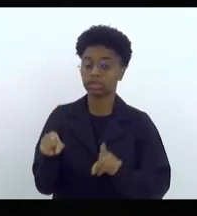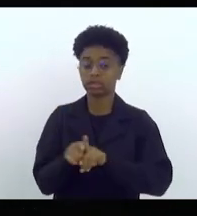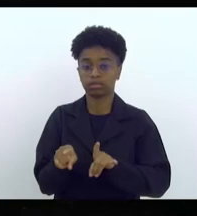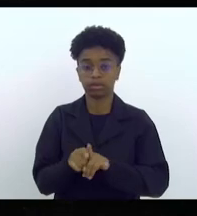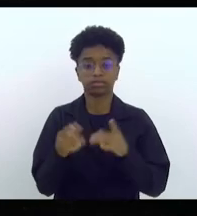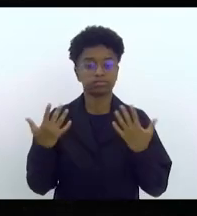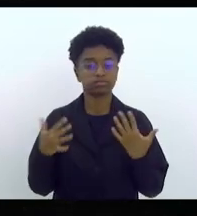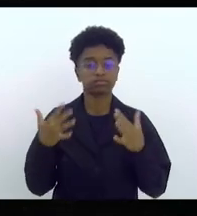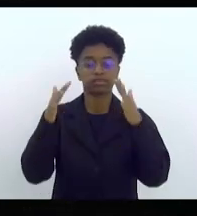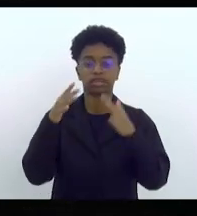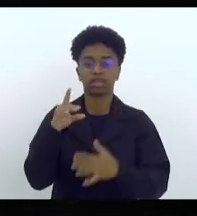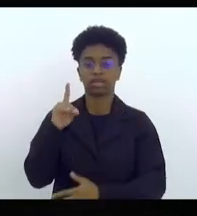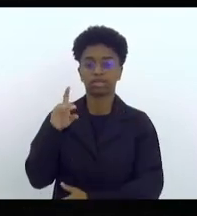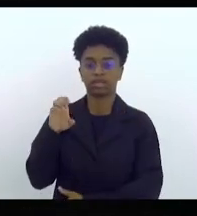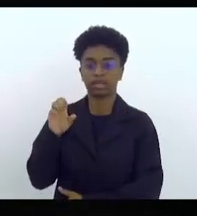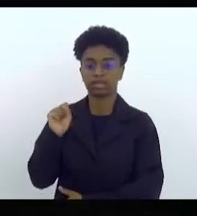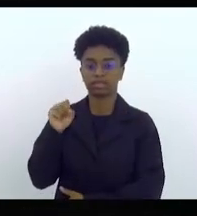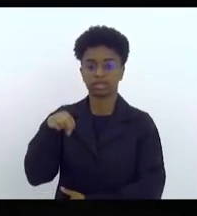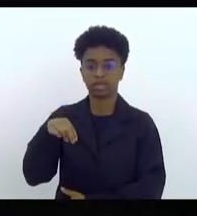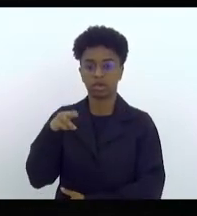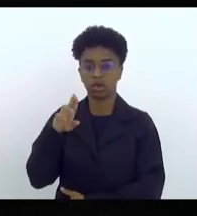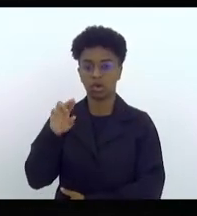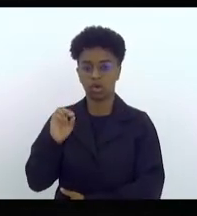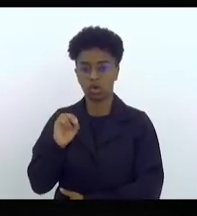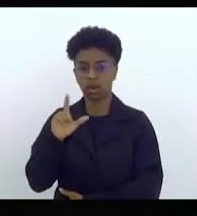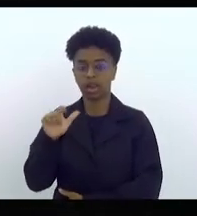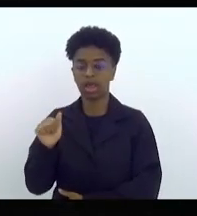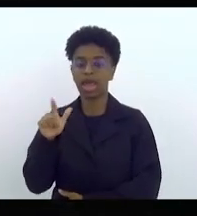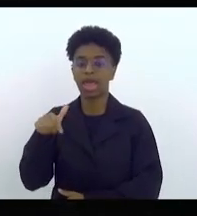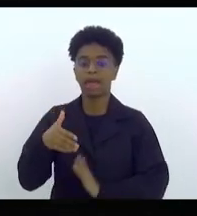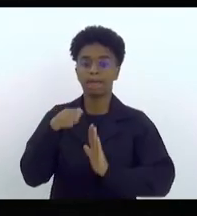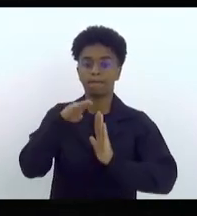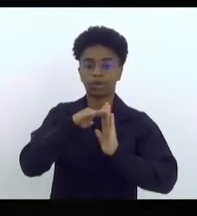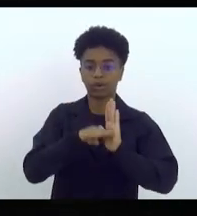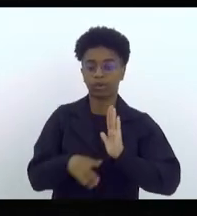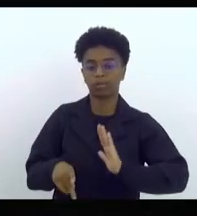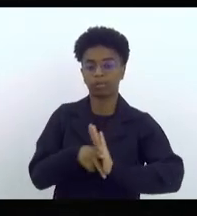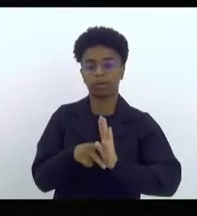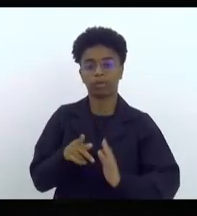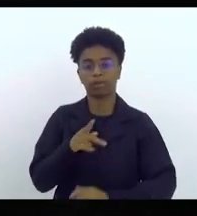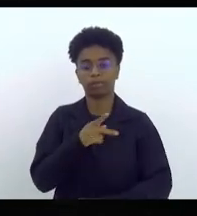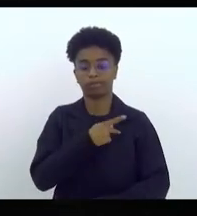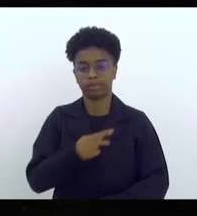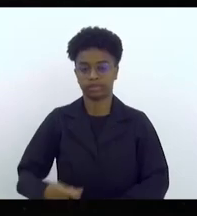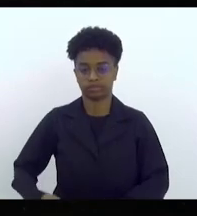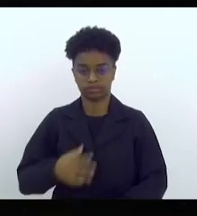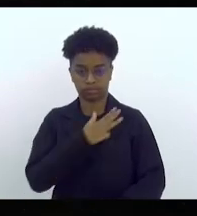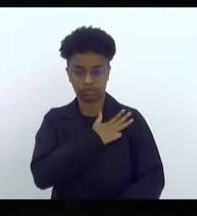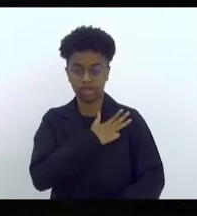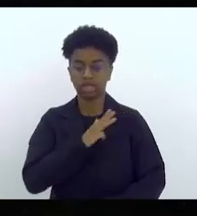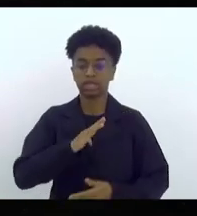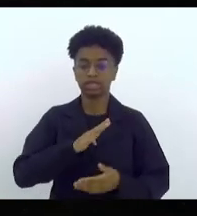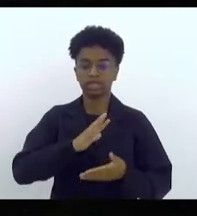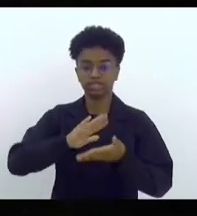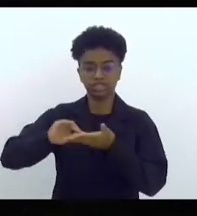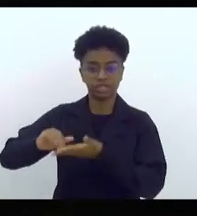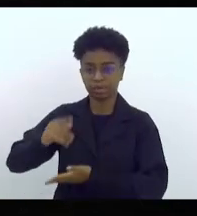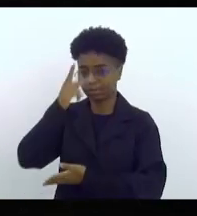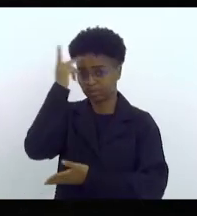celebrar o Desenrola que é o programa nosso do presidente Lula que está tirando milhões de brasileiros e brasileiras da